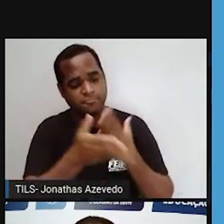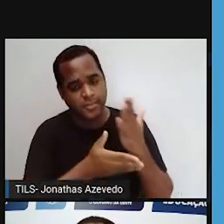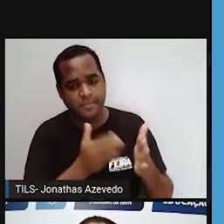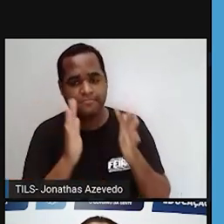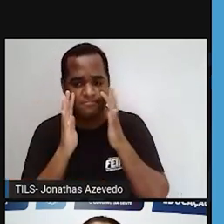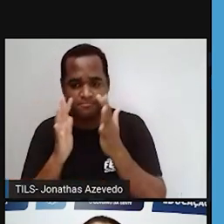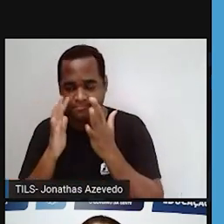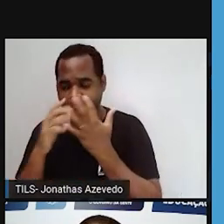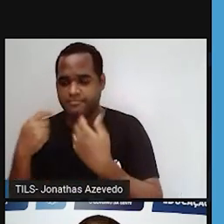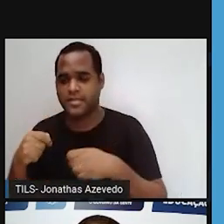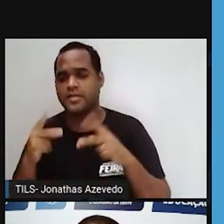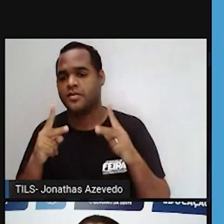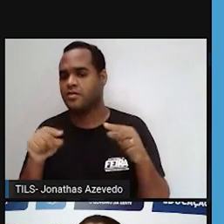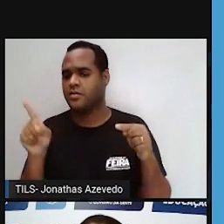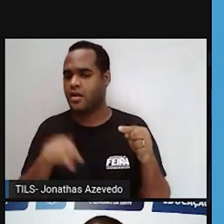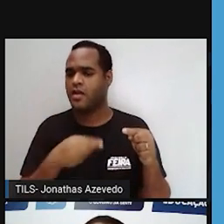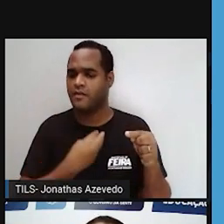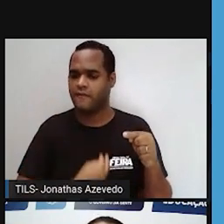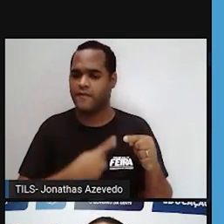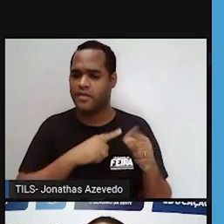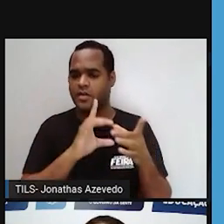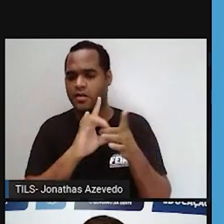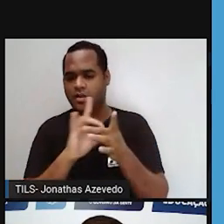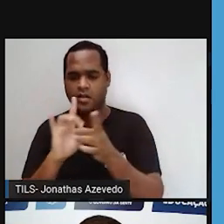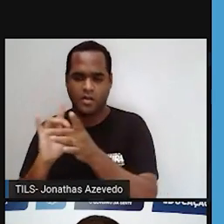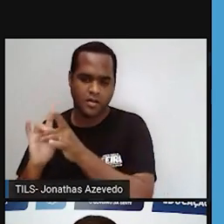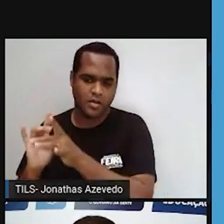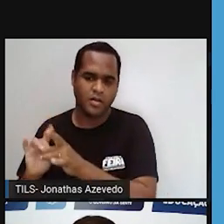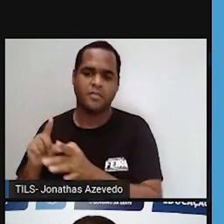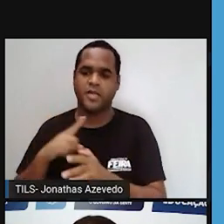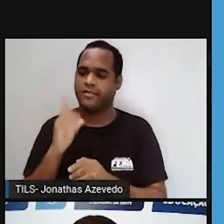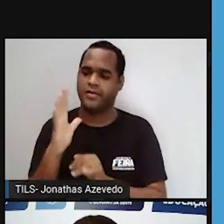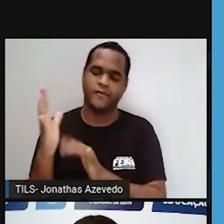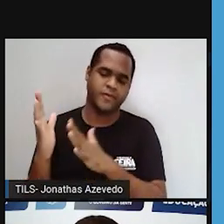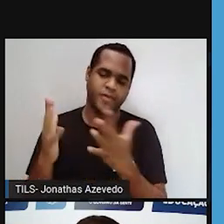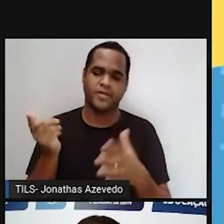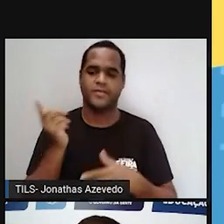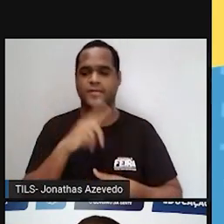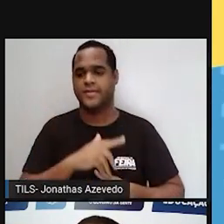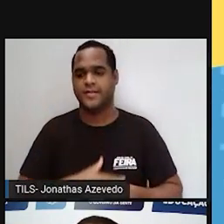continue a ter esses serviços que são disponibilizados pela natureza para nós.